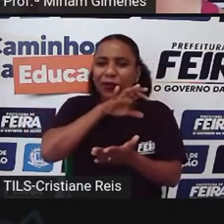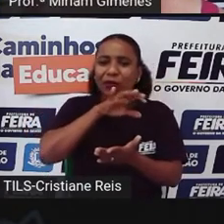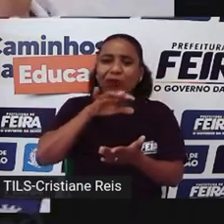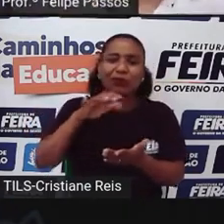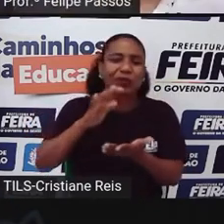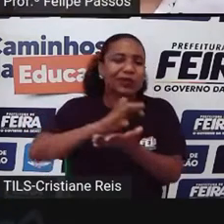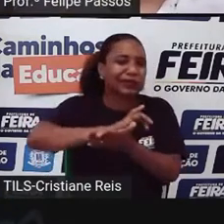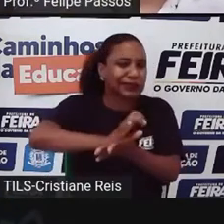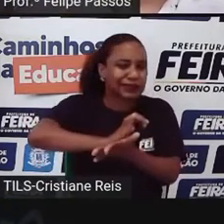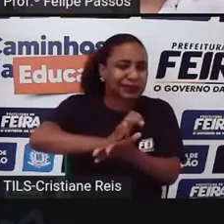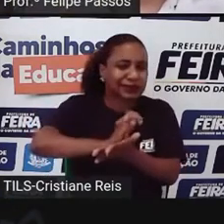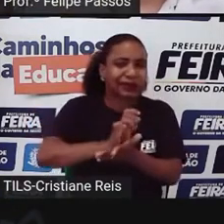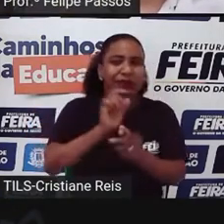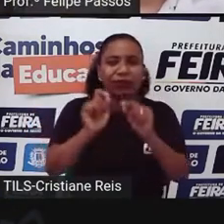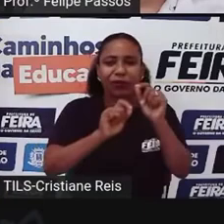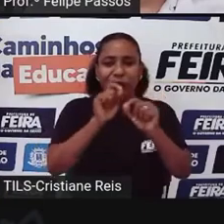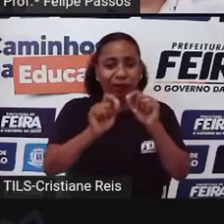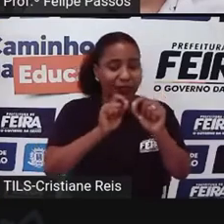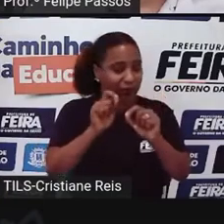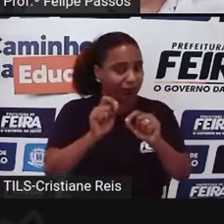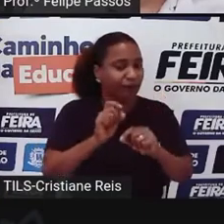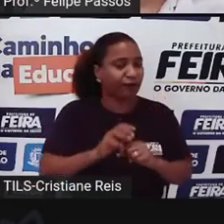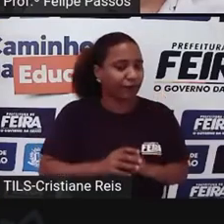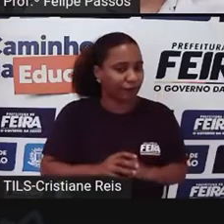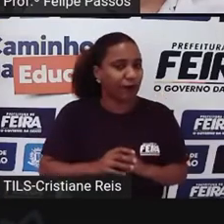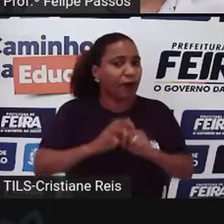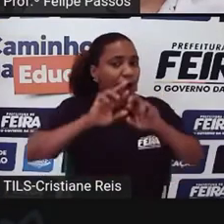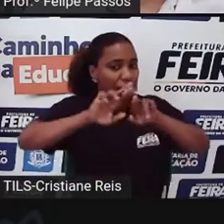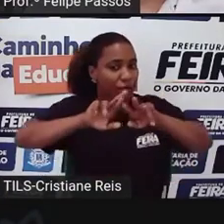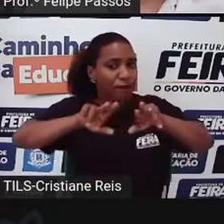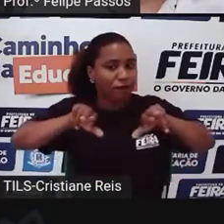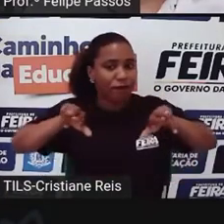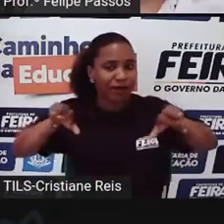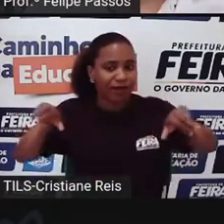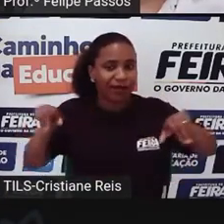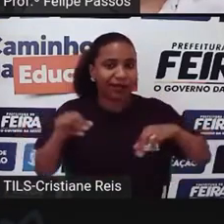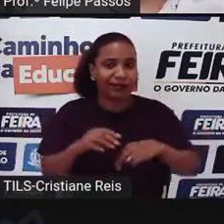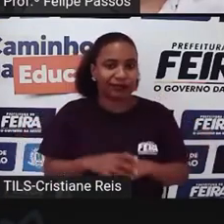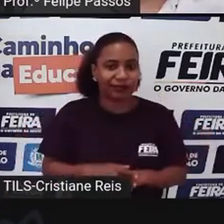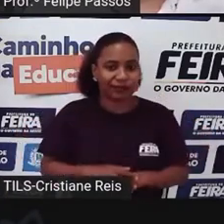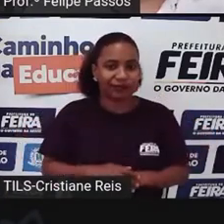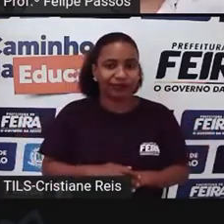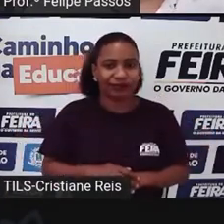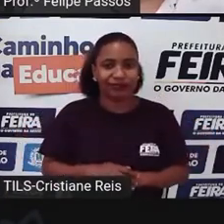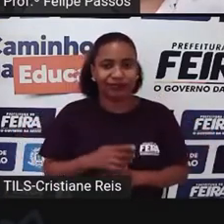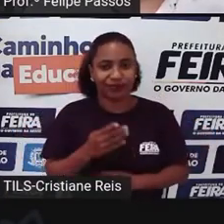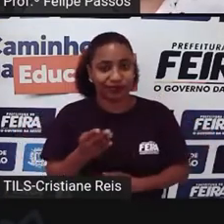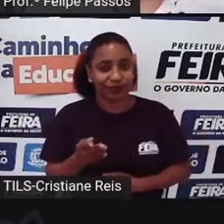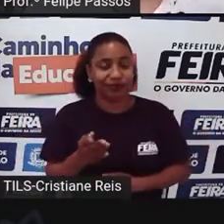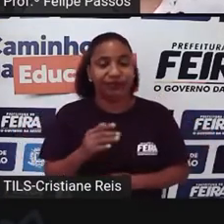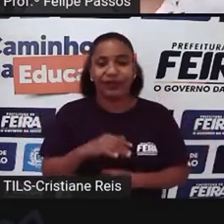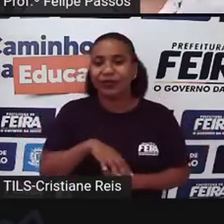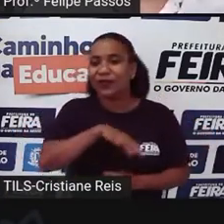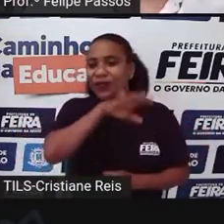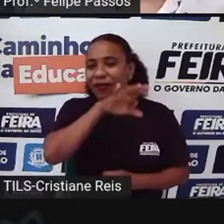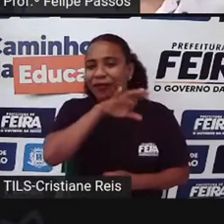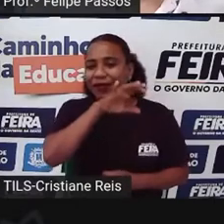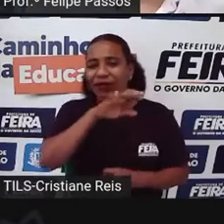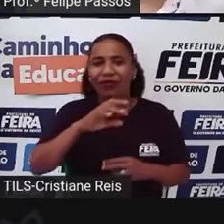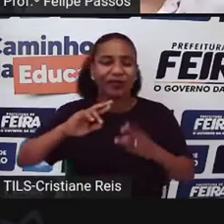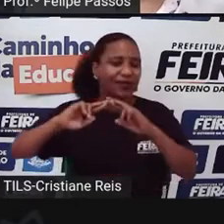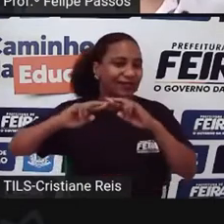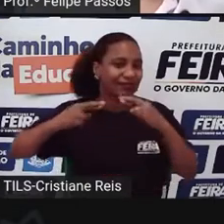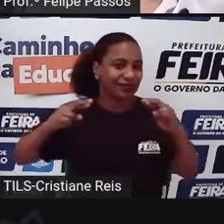tratos Englobam uma série de ações Como por exemplo Isso que eu disse Do animal acorrentado É